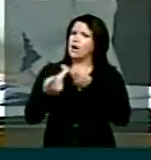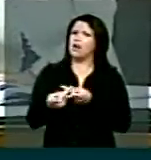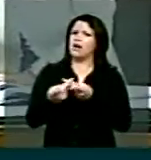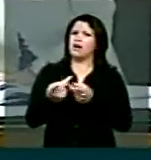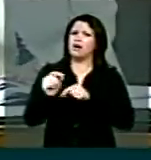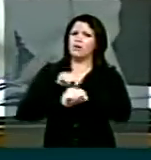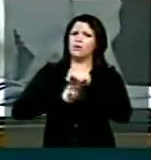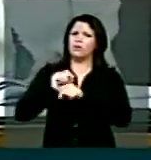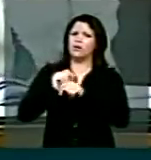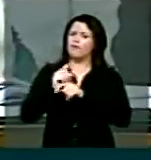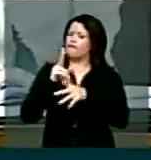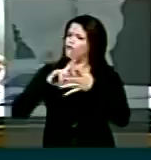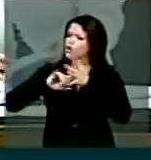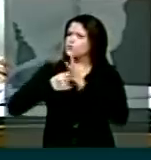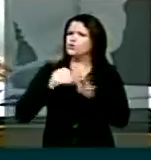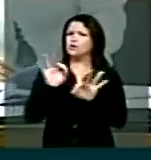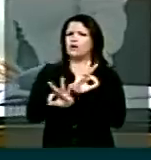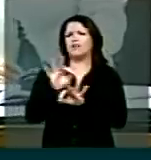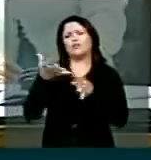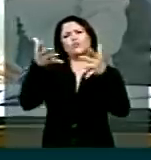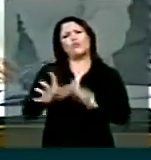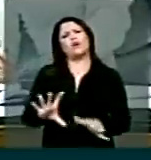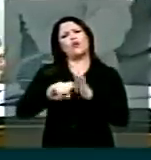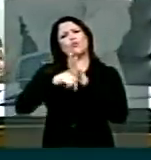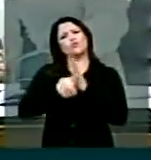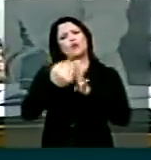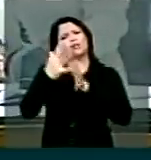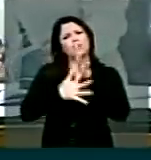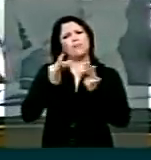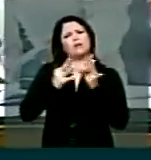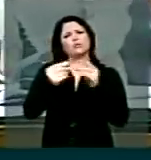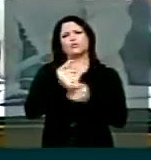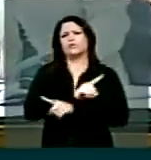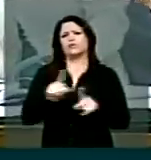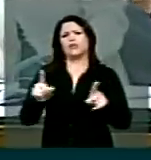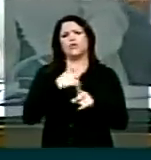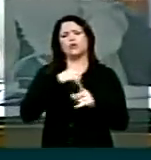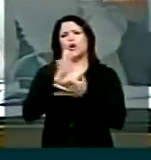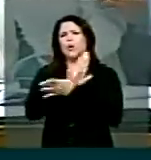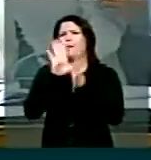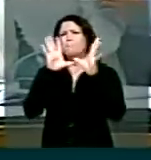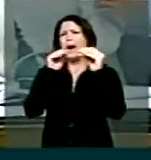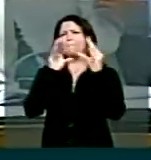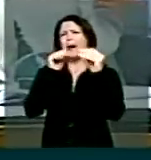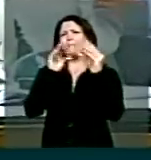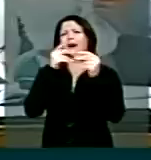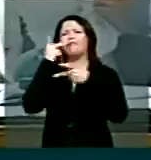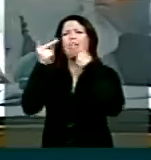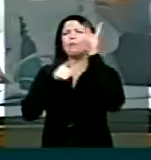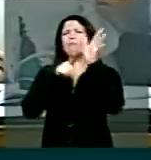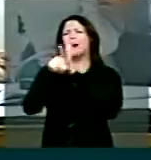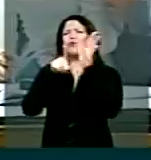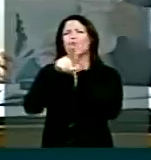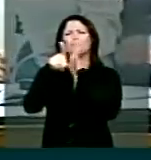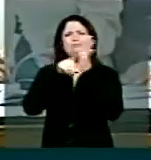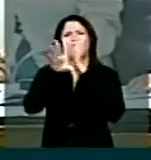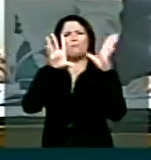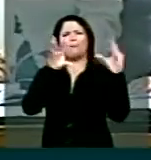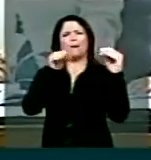não quero obstruir, mas o artigo 104 já foi perguntado quatro vezes. A